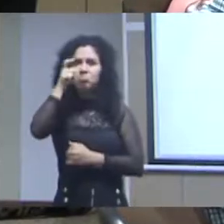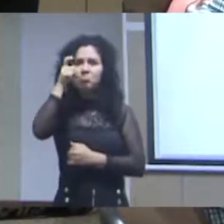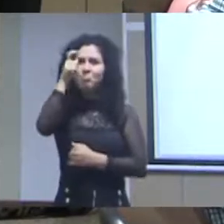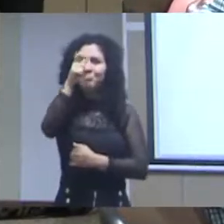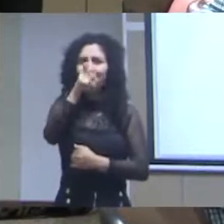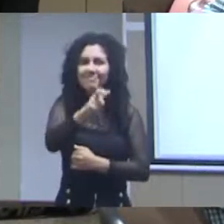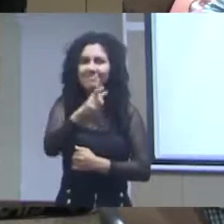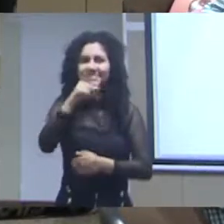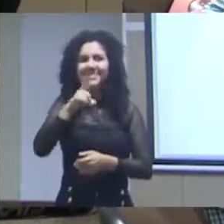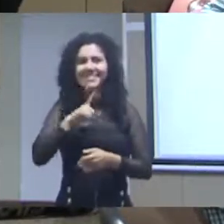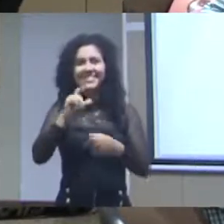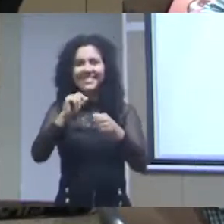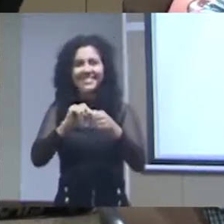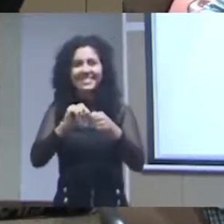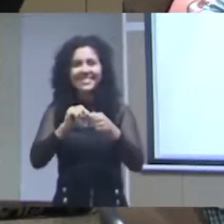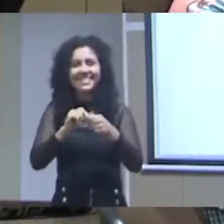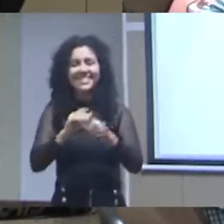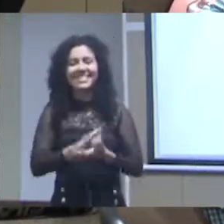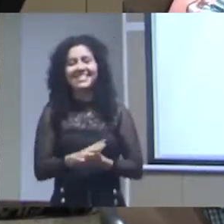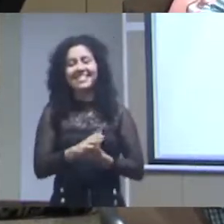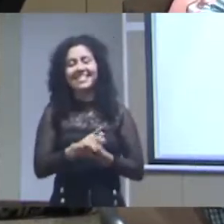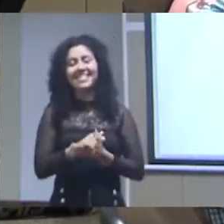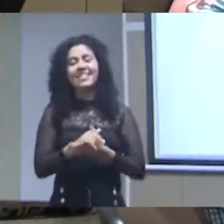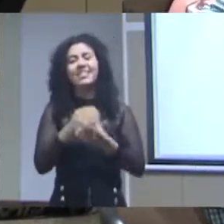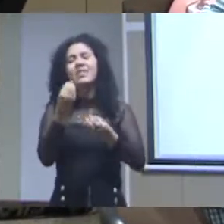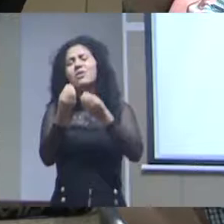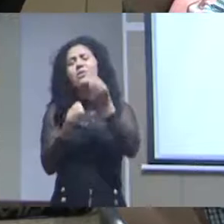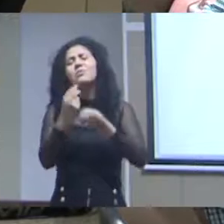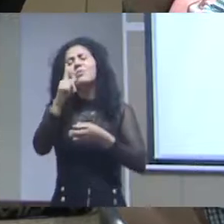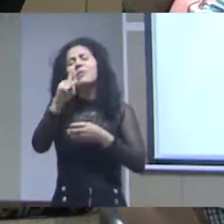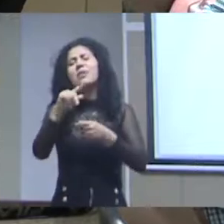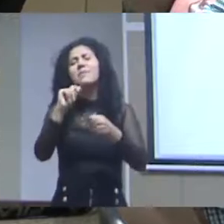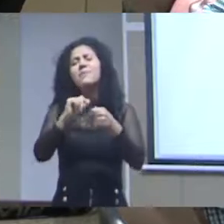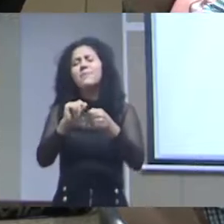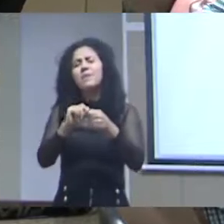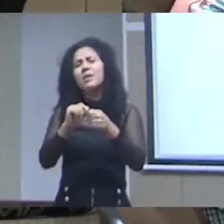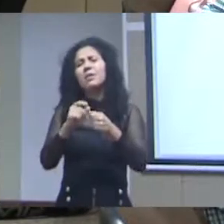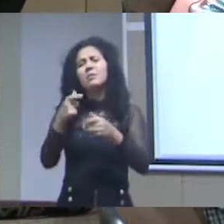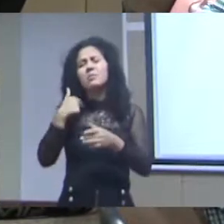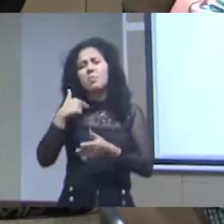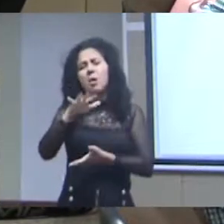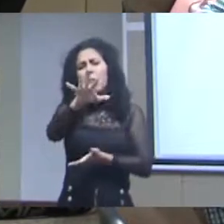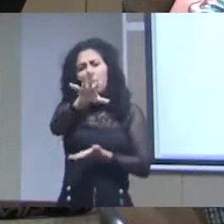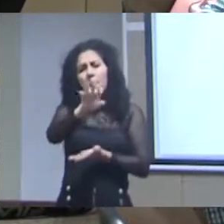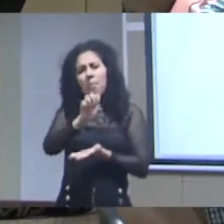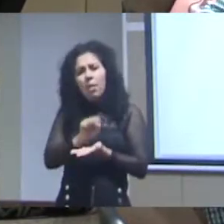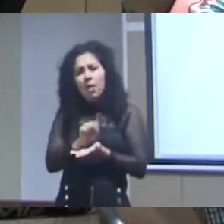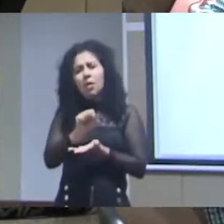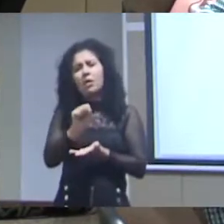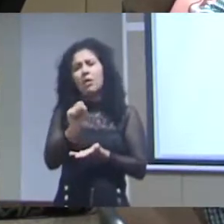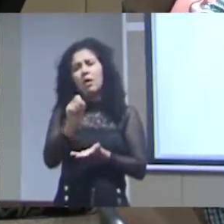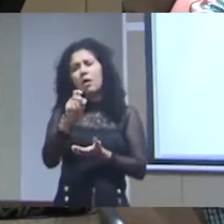é feita essa escuta para a elaboração desse tipo de serviço ou produto